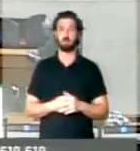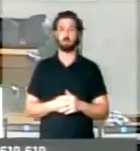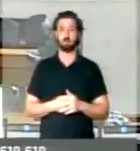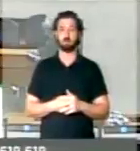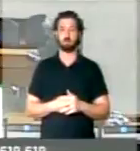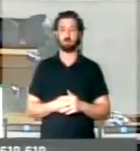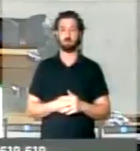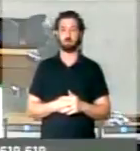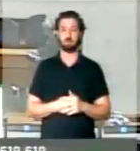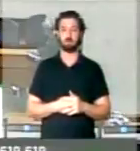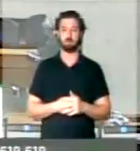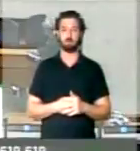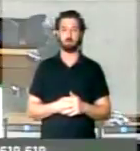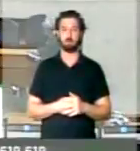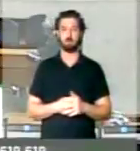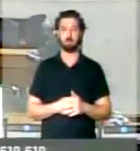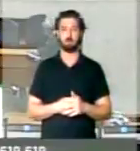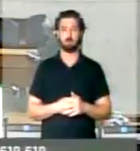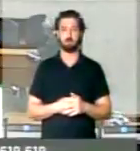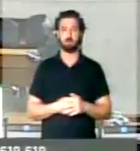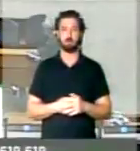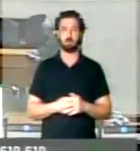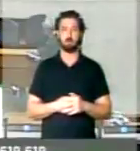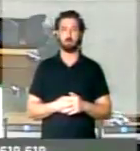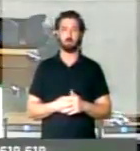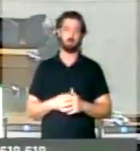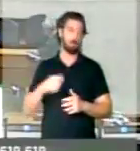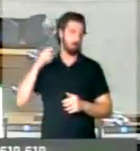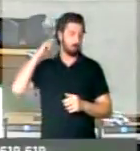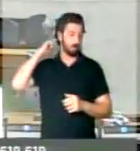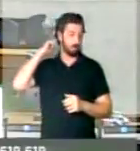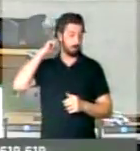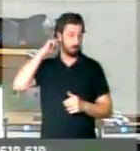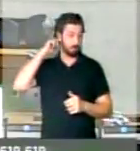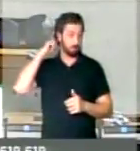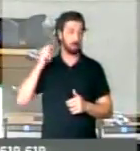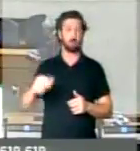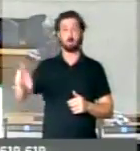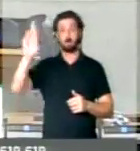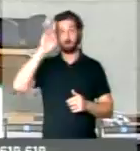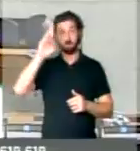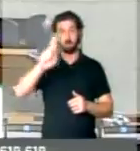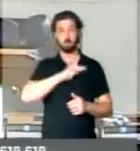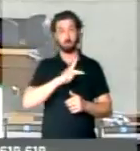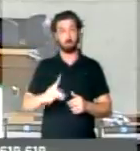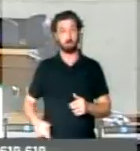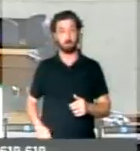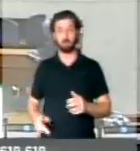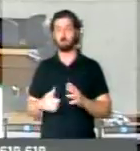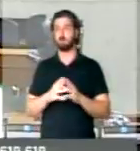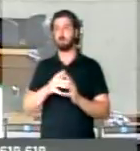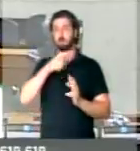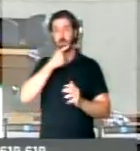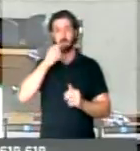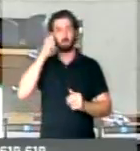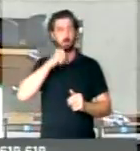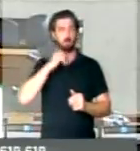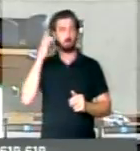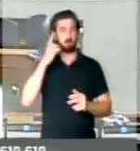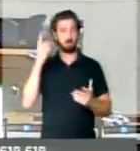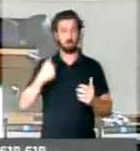...sobre e não sobre. Ela está aí ainda? Senhor presidente, senhores deputados,